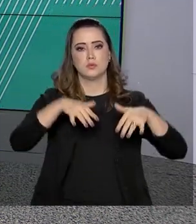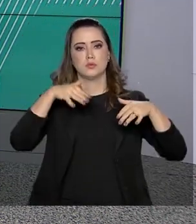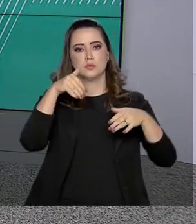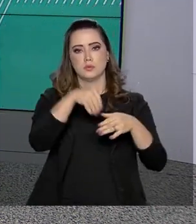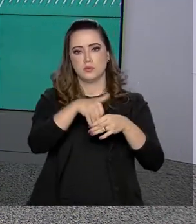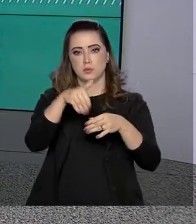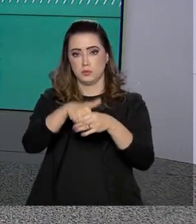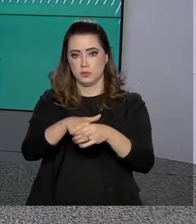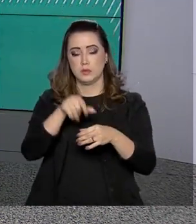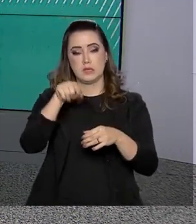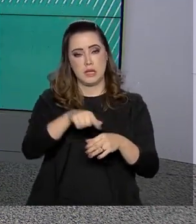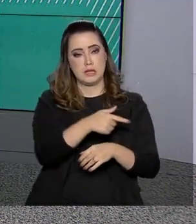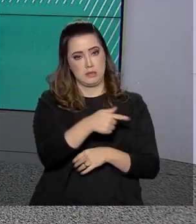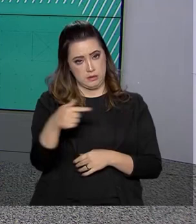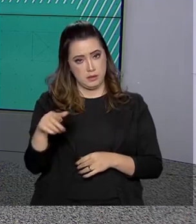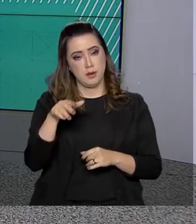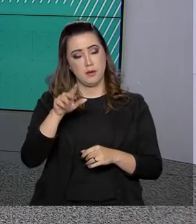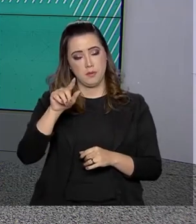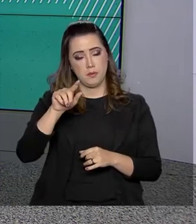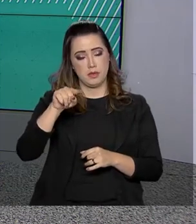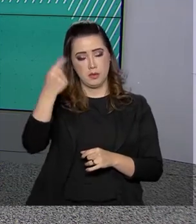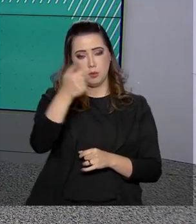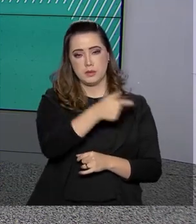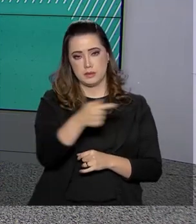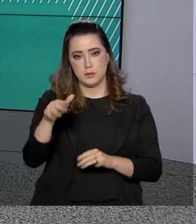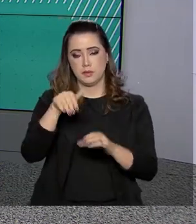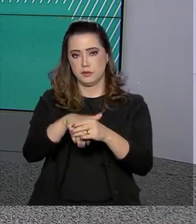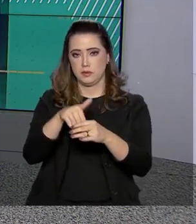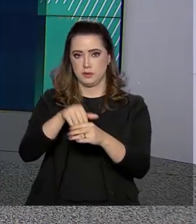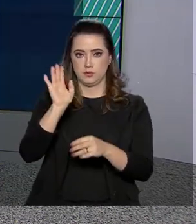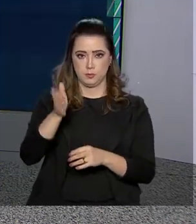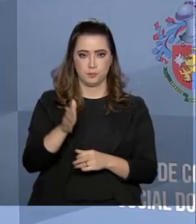plenário da Câmara e deve ser votado na semana que vem.